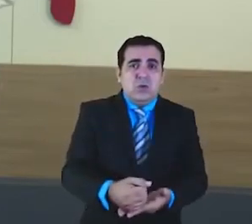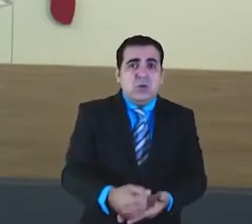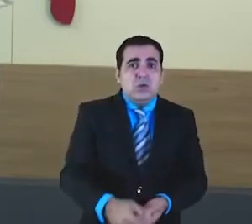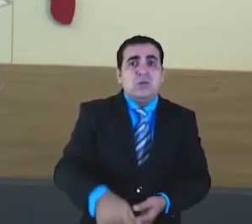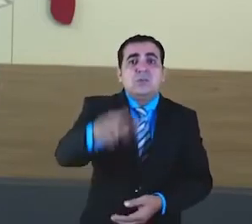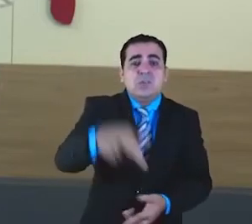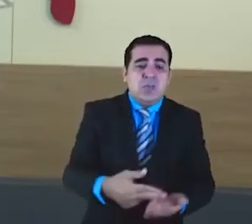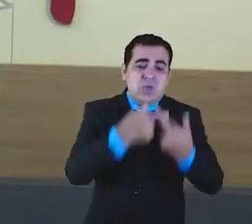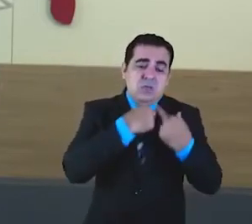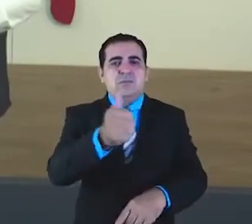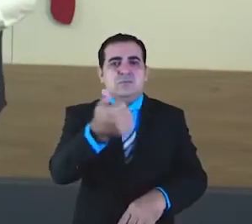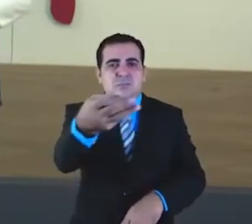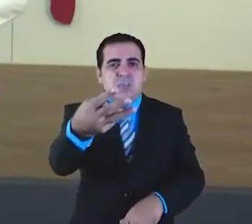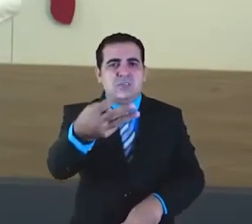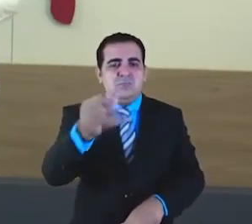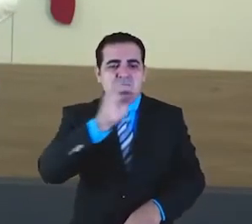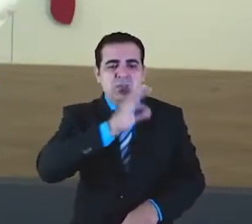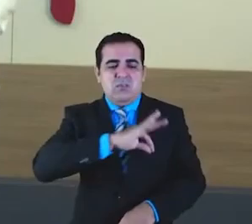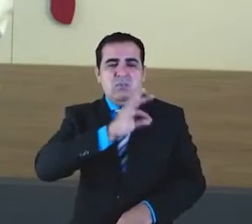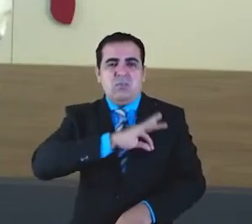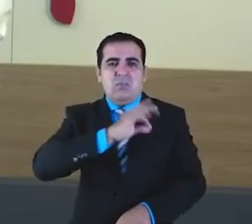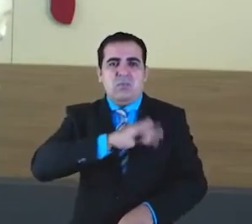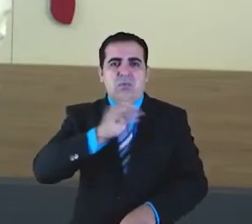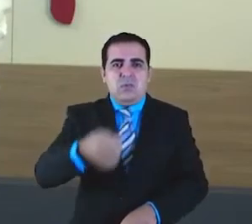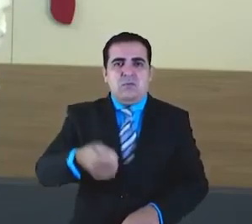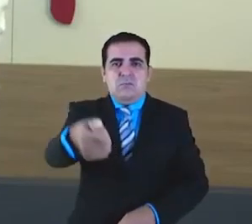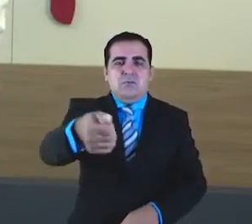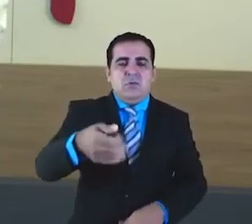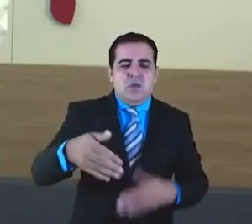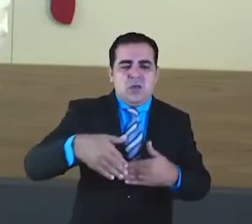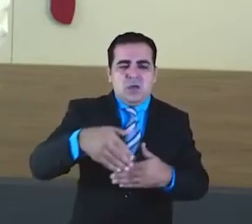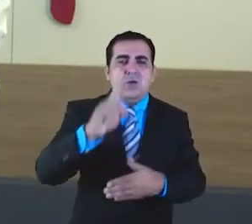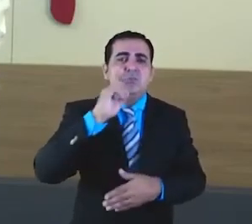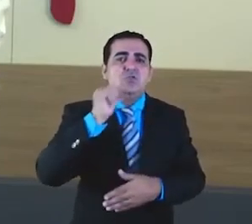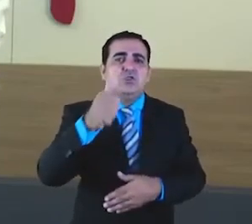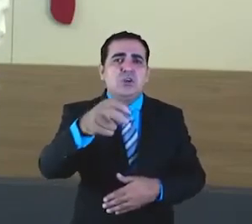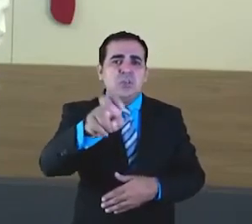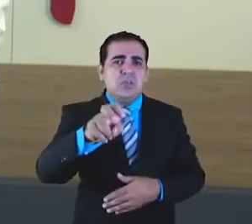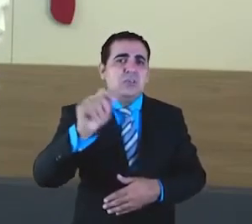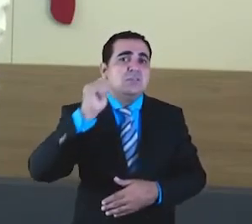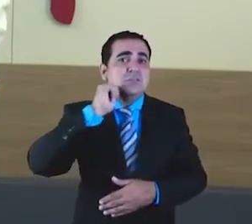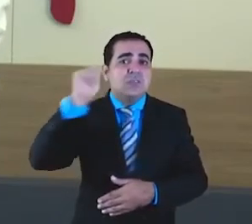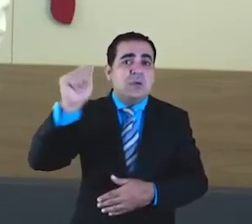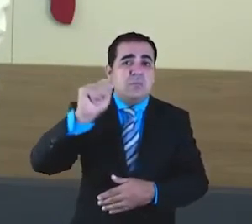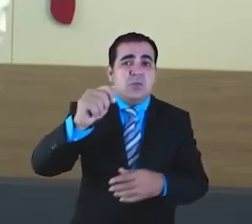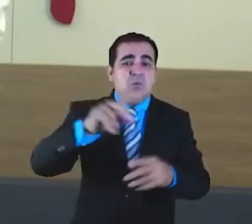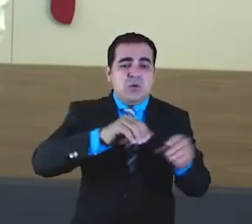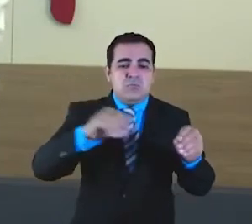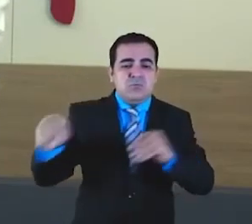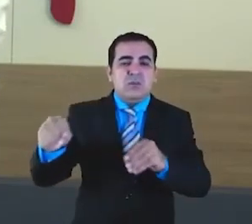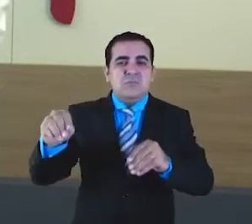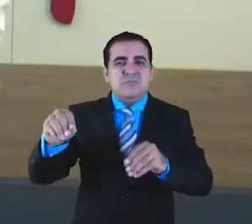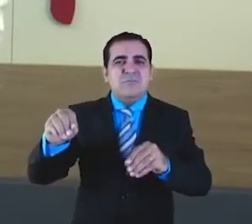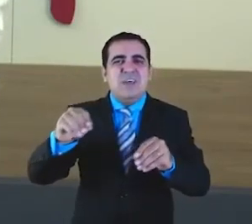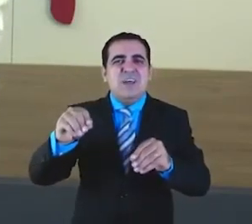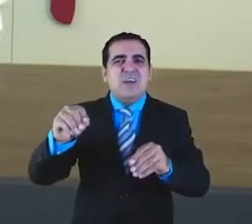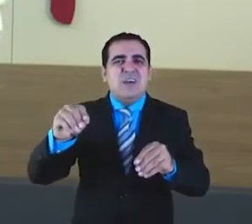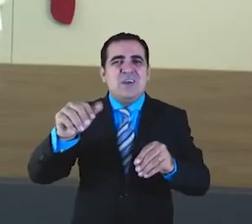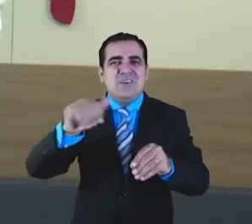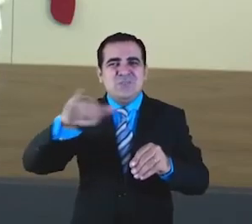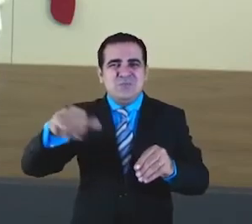Quem comanda é o município. O governador disse ainda que vai antecipar o 13º para os servidores estaduais. Nós